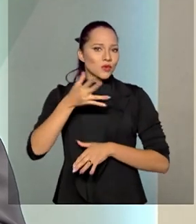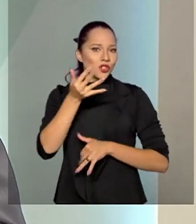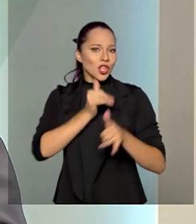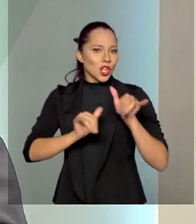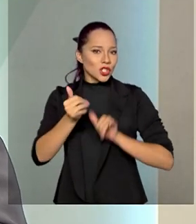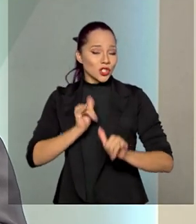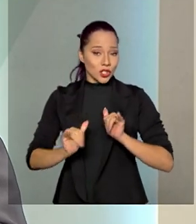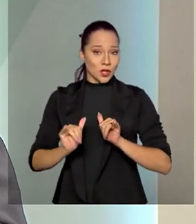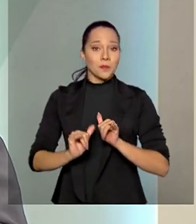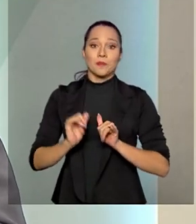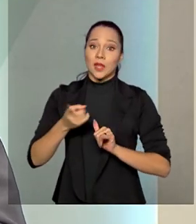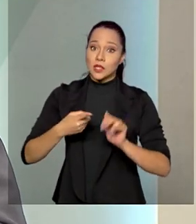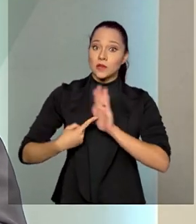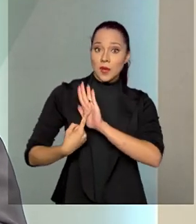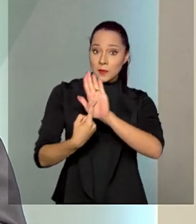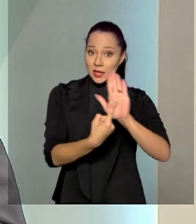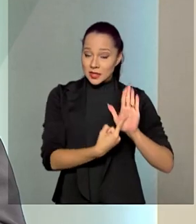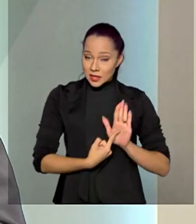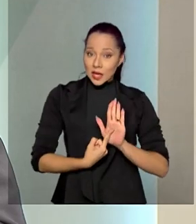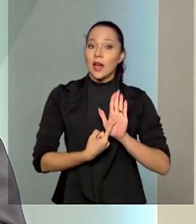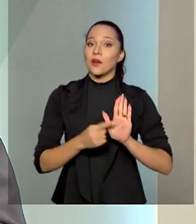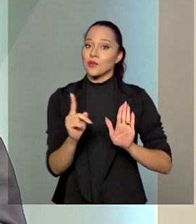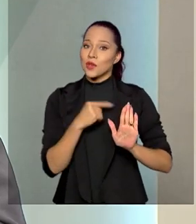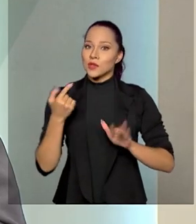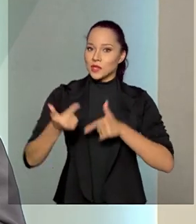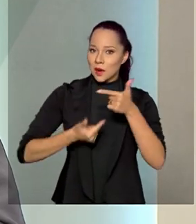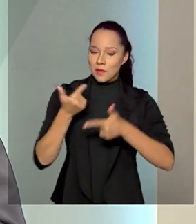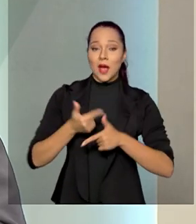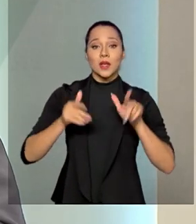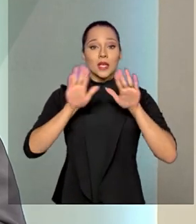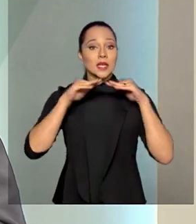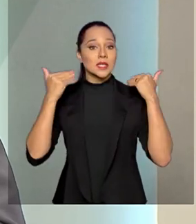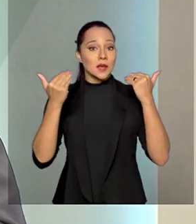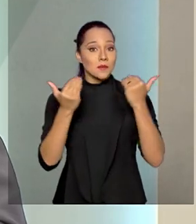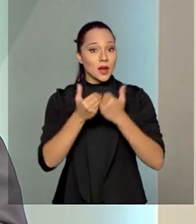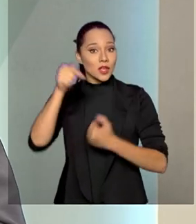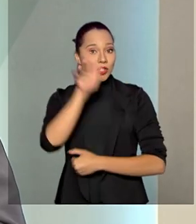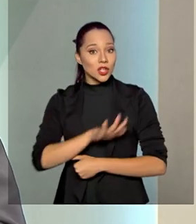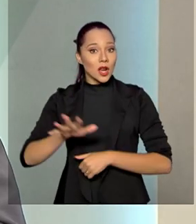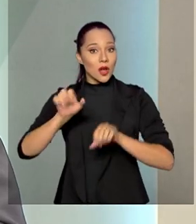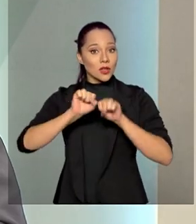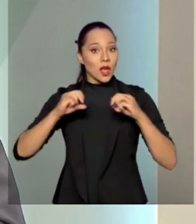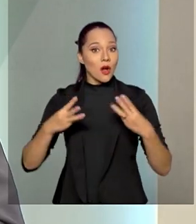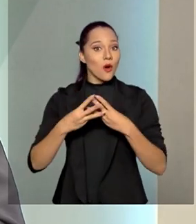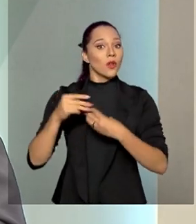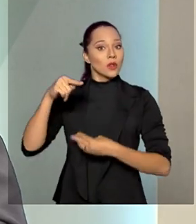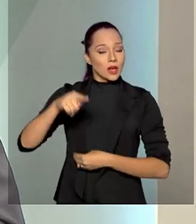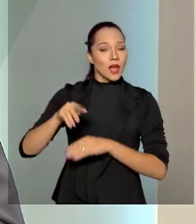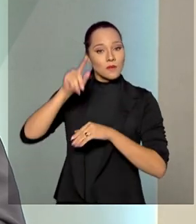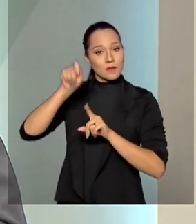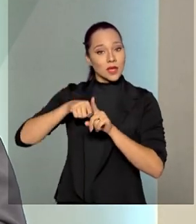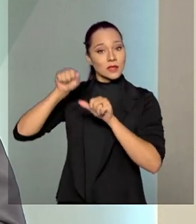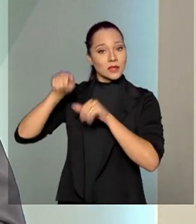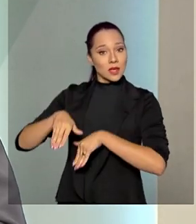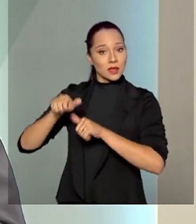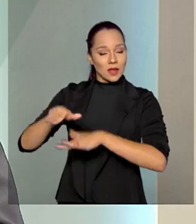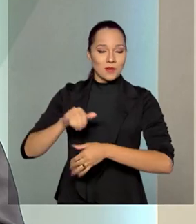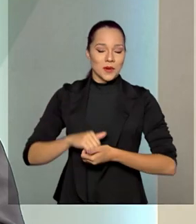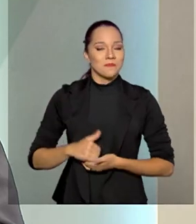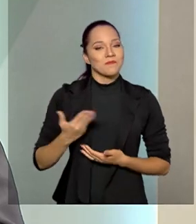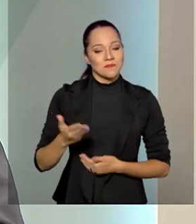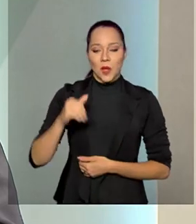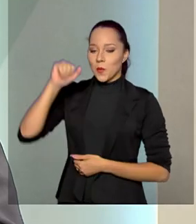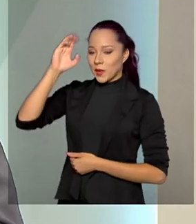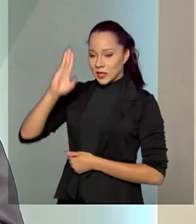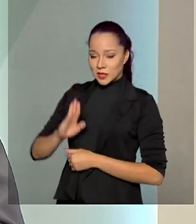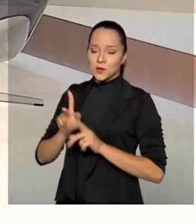nós vamos apresentar o nosso trabalho na Assembleia Geral das Nações Unidas em setembro. Então, o Brasil, como você muito